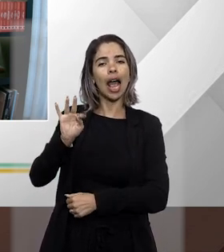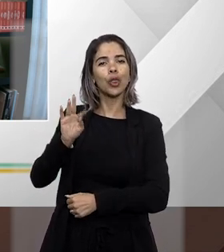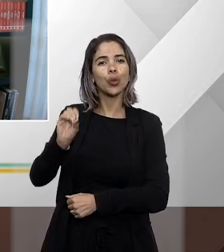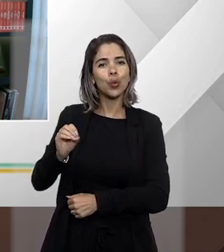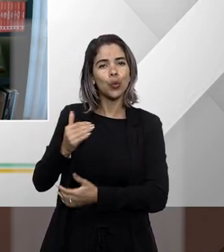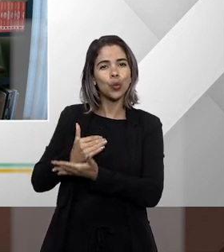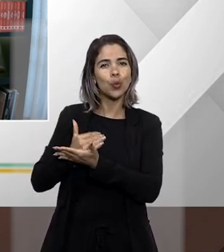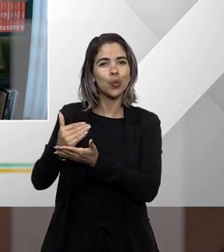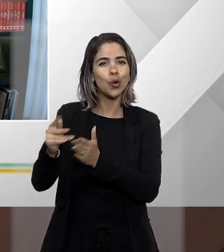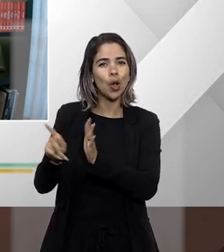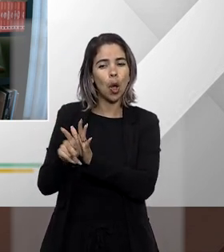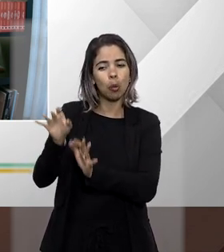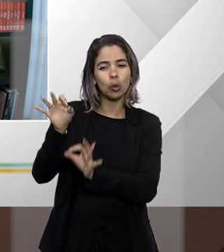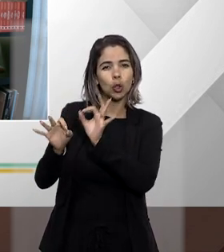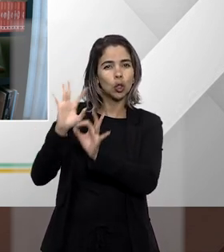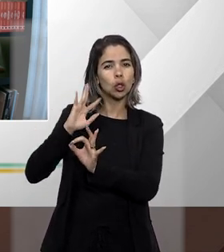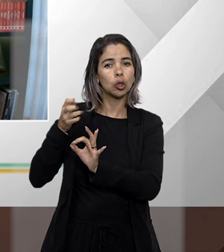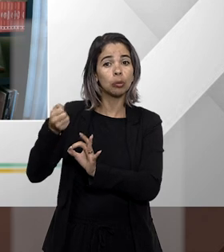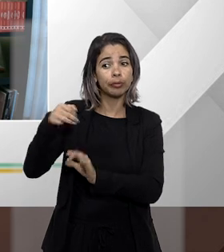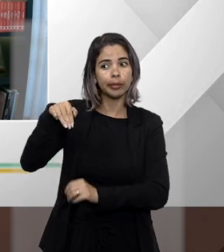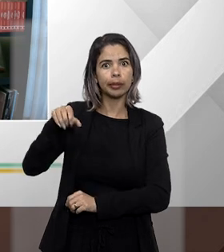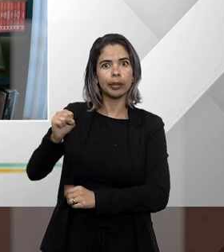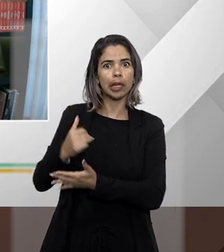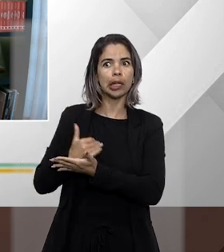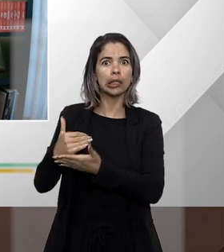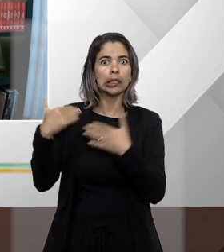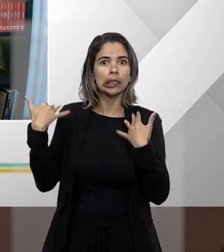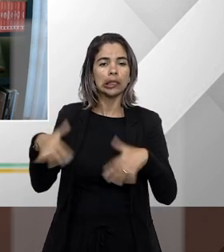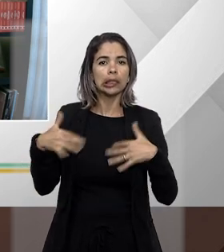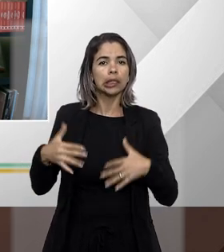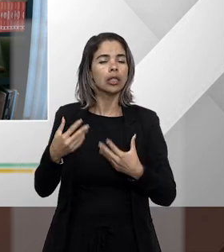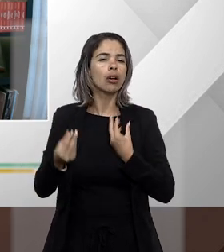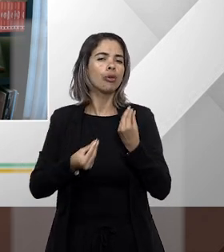de segurança eu gostaria então que você os pontuasse